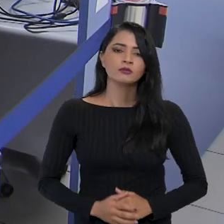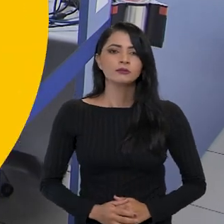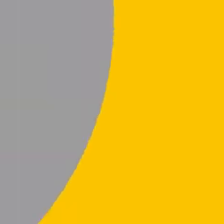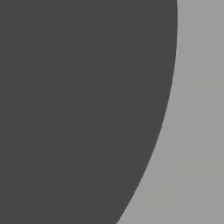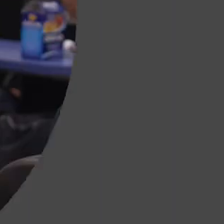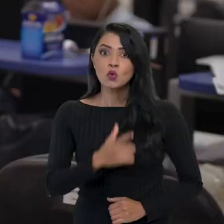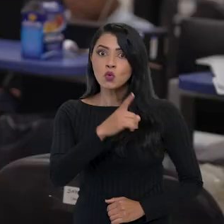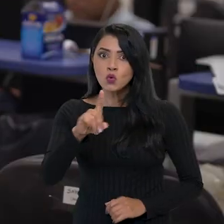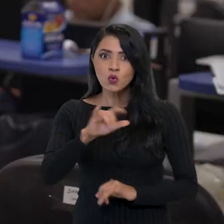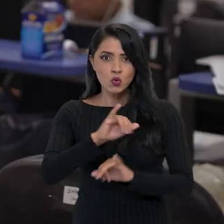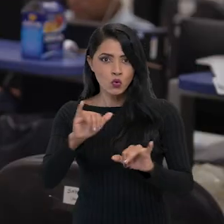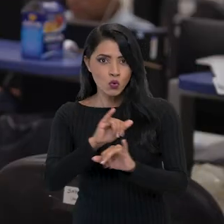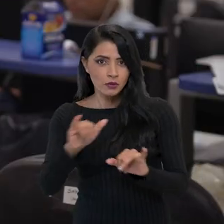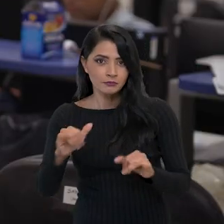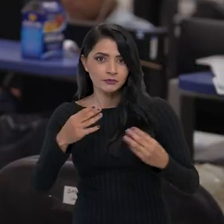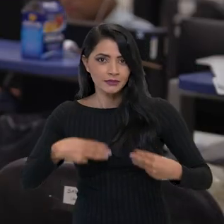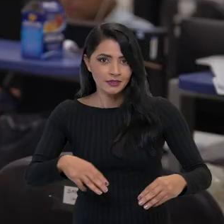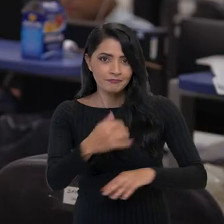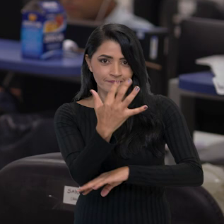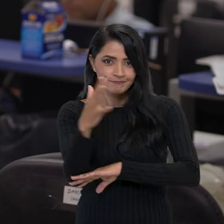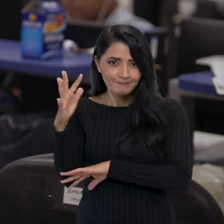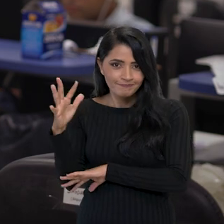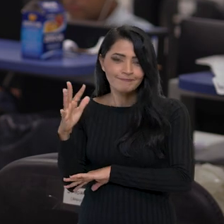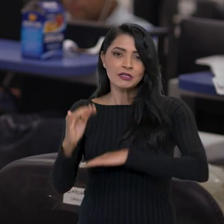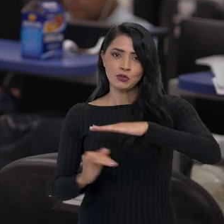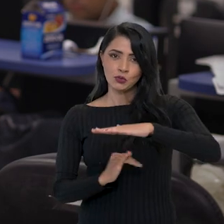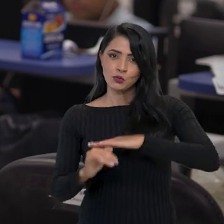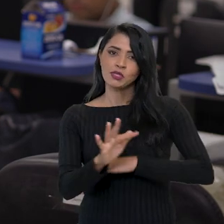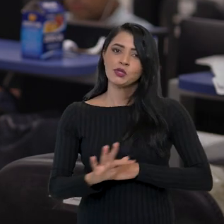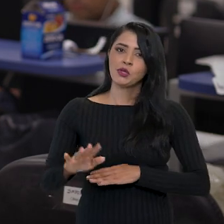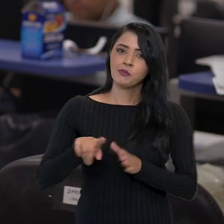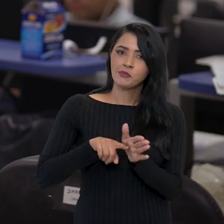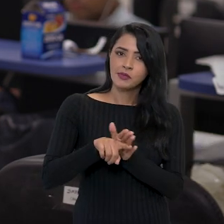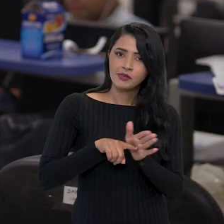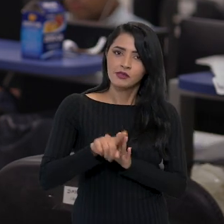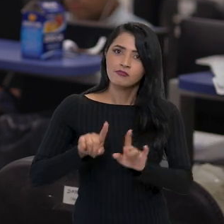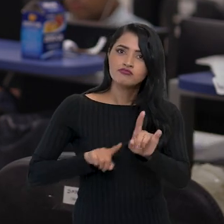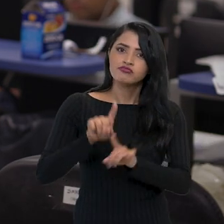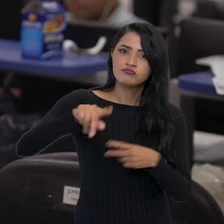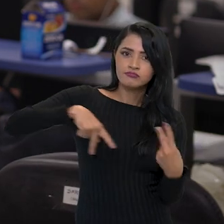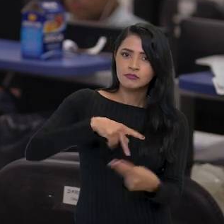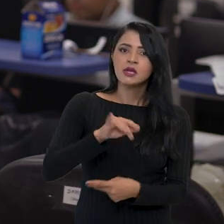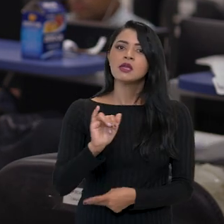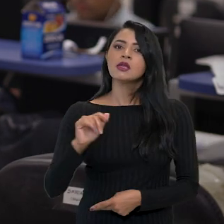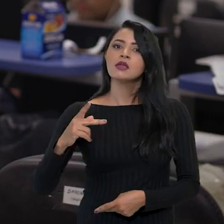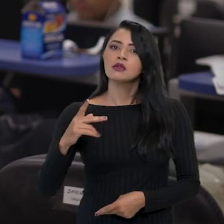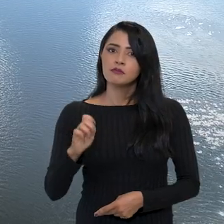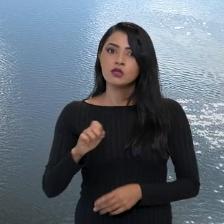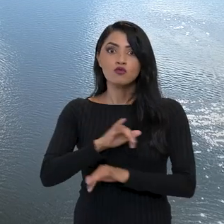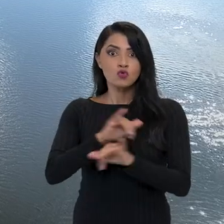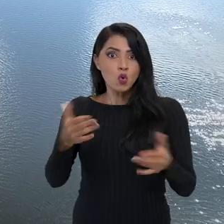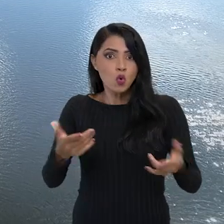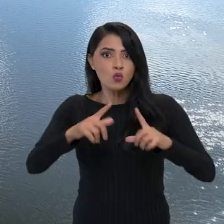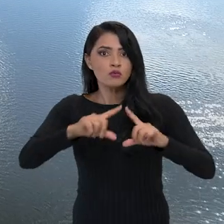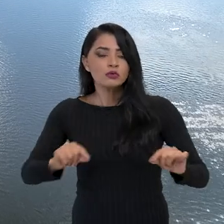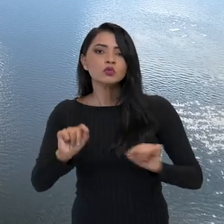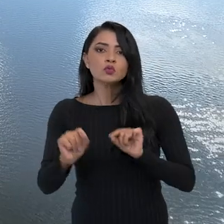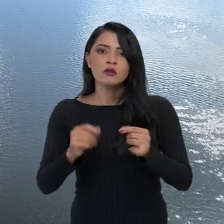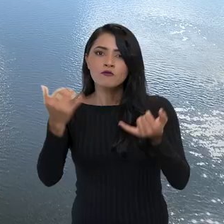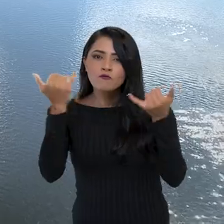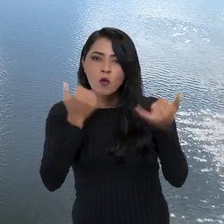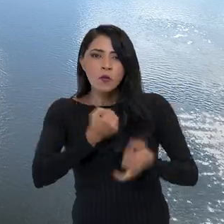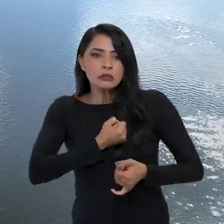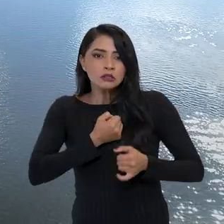deste ano. E uma última notícia, o Ministério do Meio Ambiente e o Instituto Nacional de Pesquisas Espaciais, o INPE, divulgam hoje em